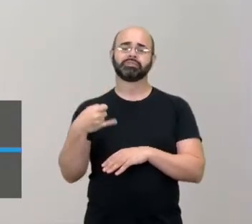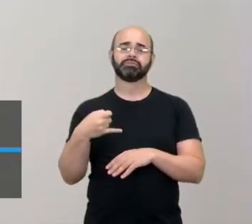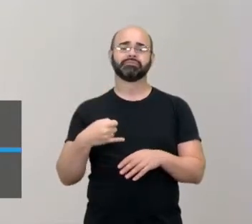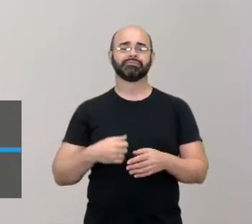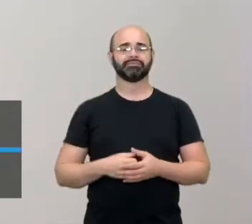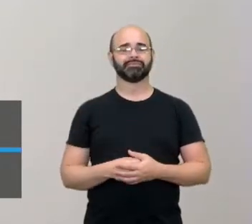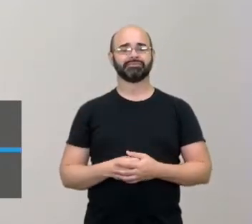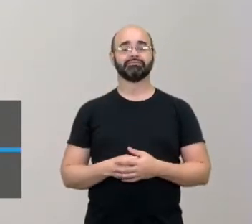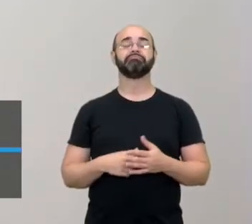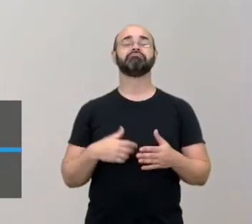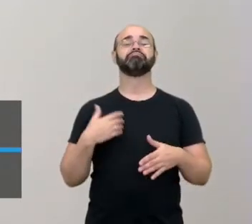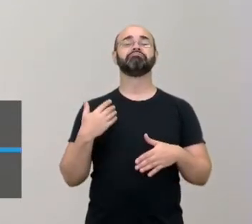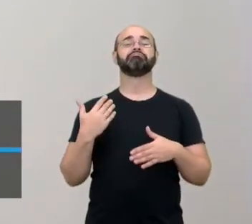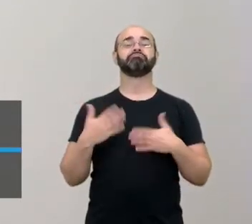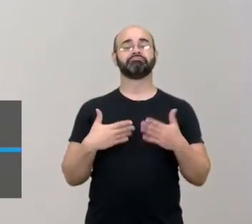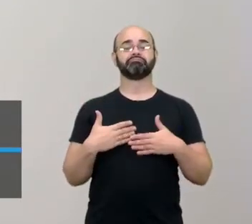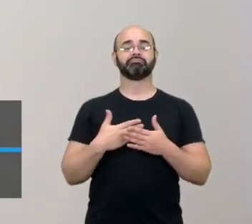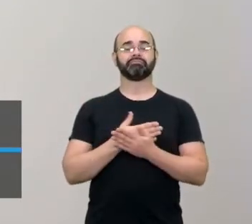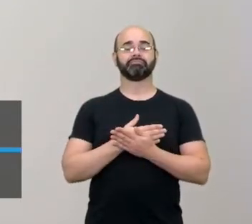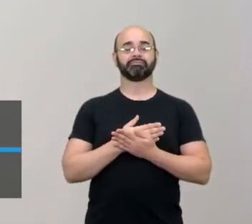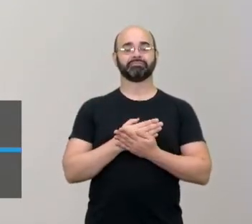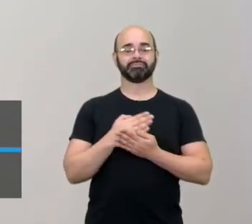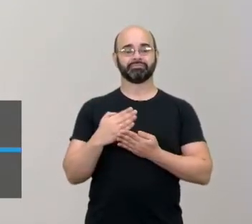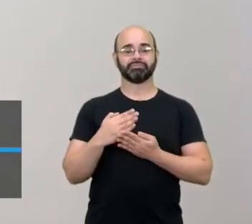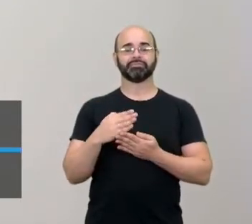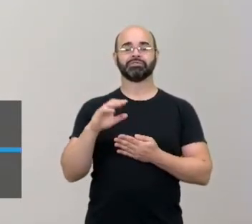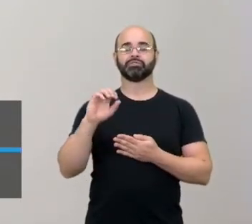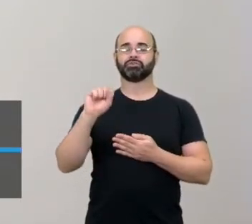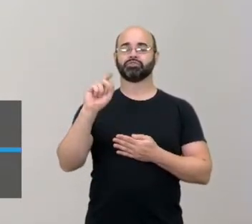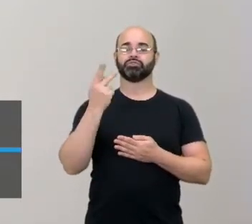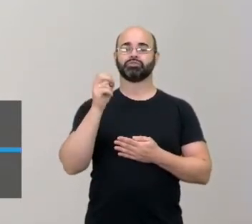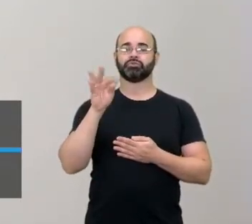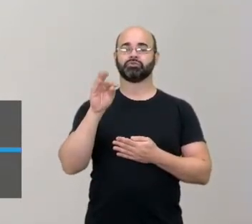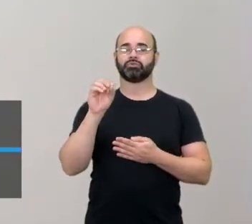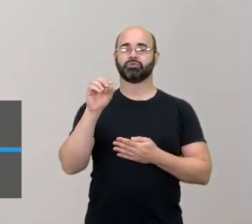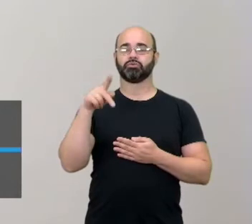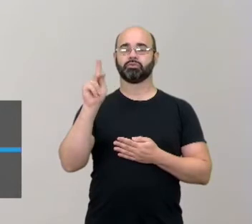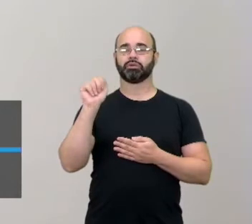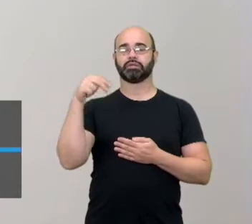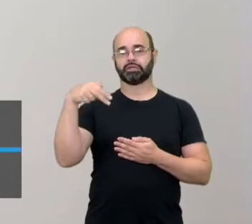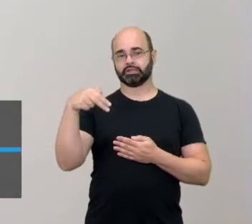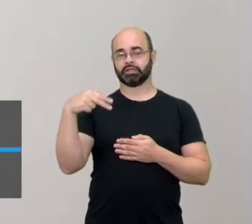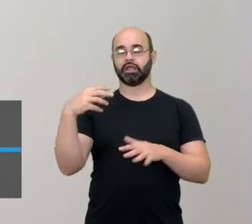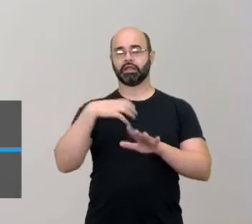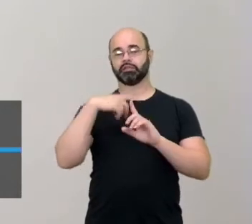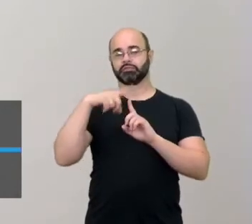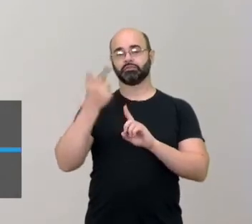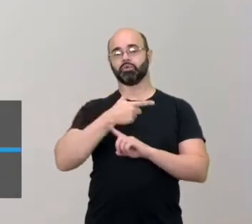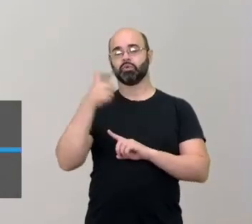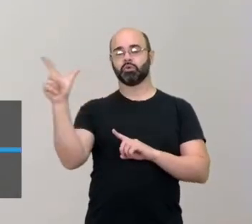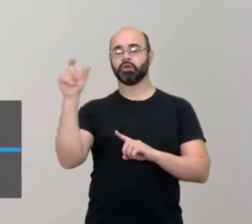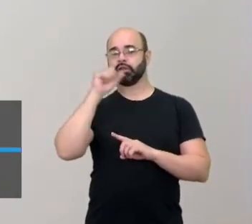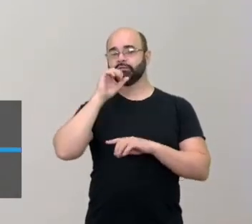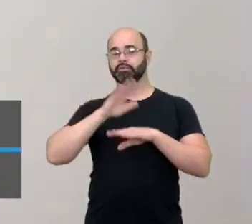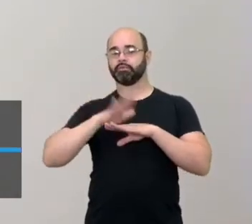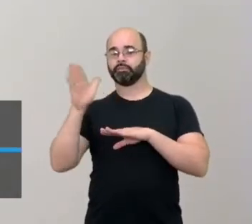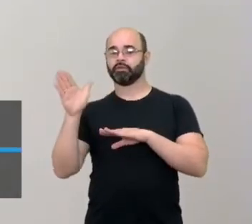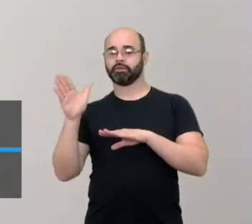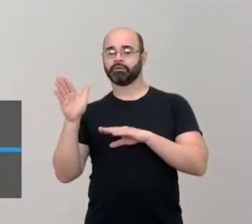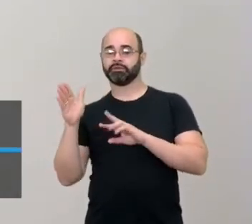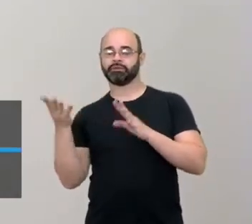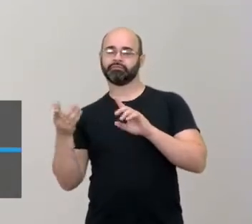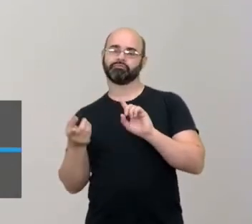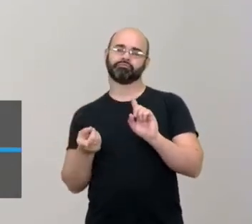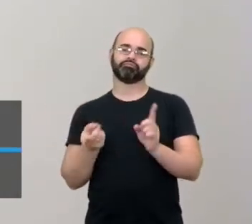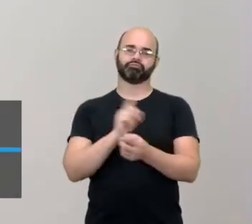E daí acabei, eu comecei com Shotokan, que é outro estilo. Mas mais velho eu mudei pro Kyokushin, que eu